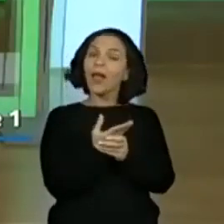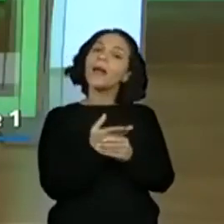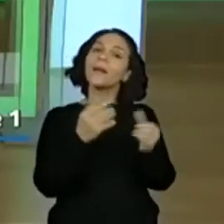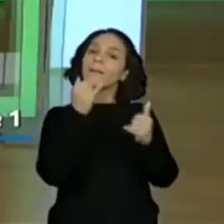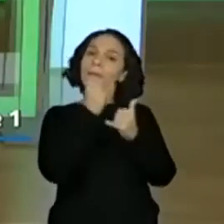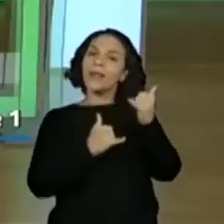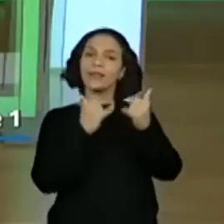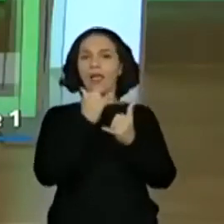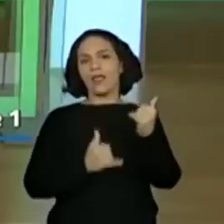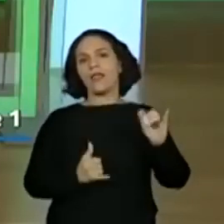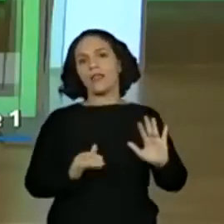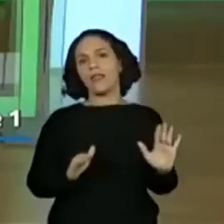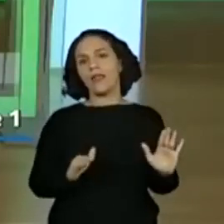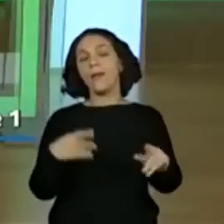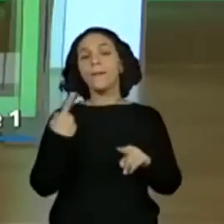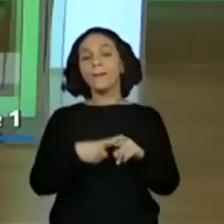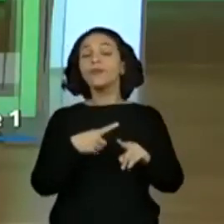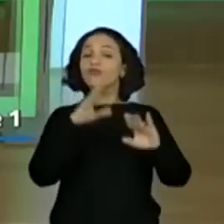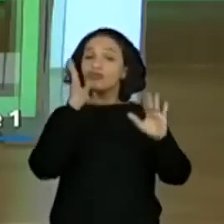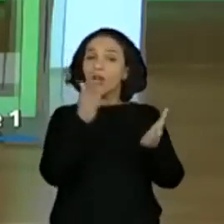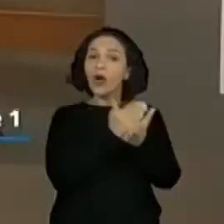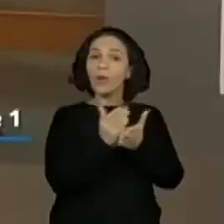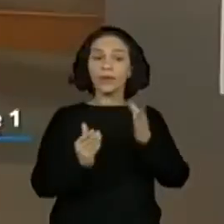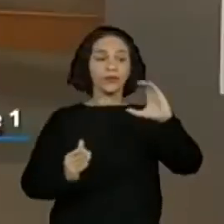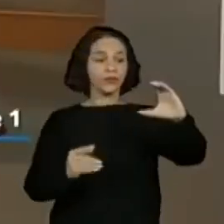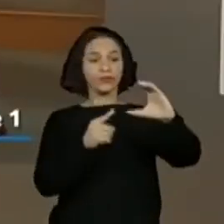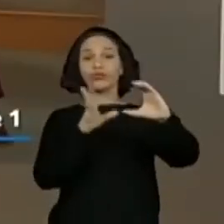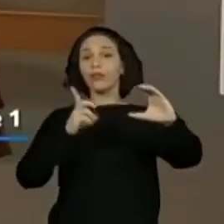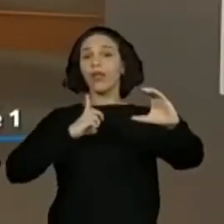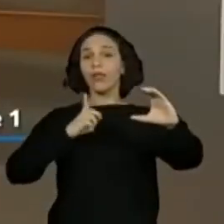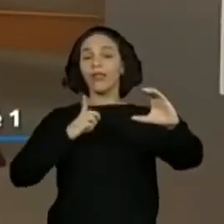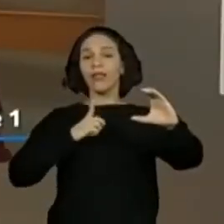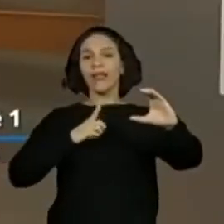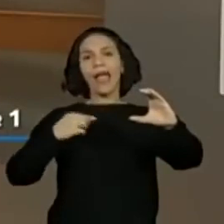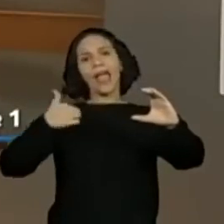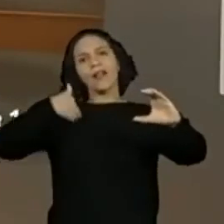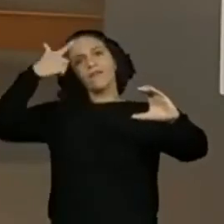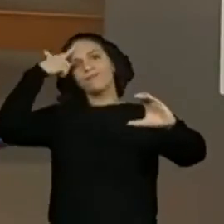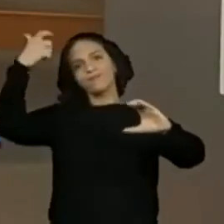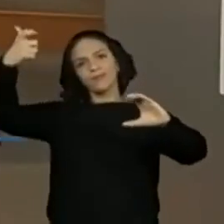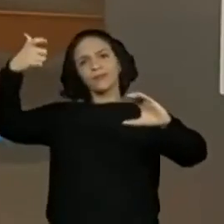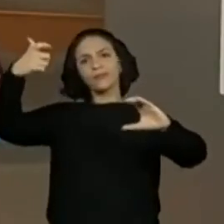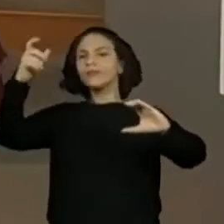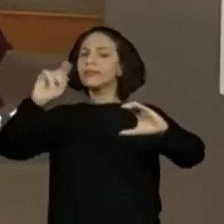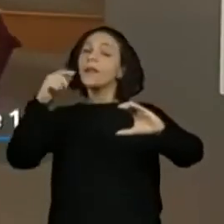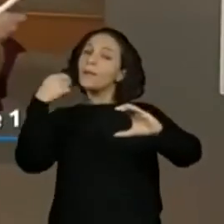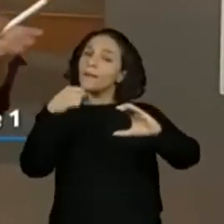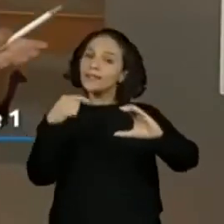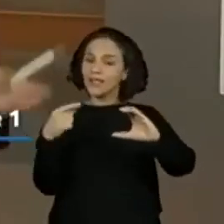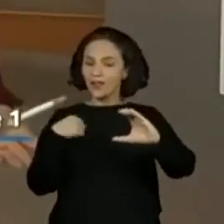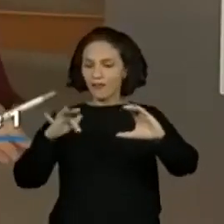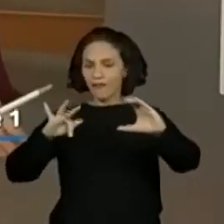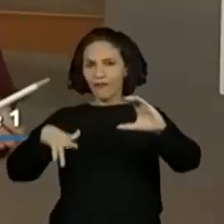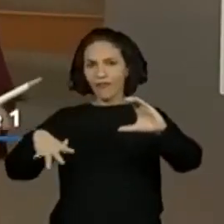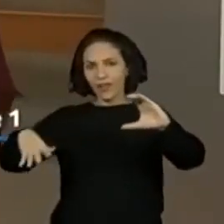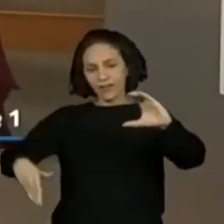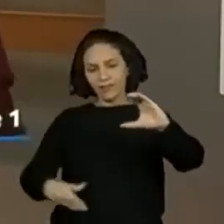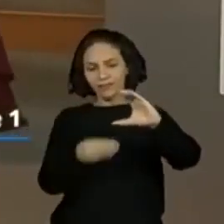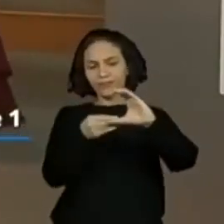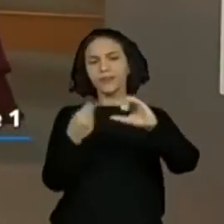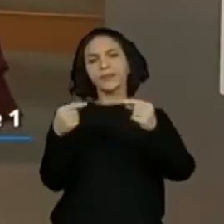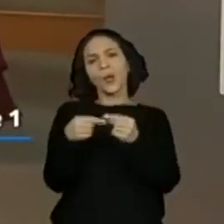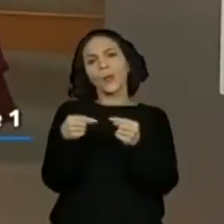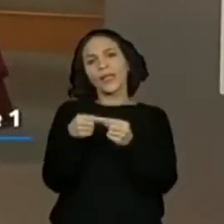Por quê? Ele já tem ali a primeira parte. Então, eu não posso criar um final que não combine com aquela parte.